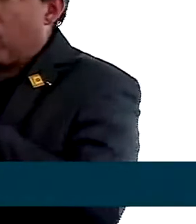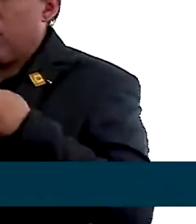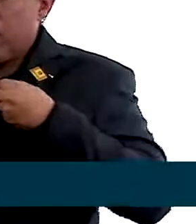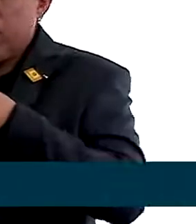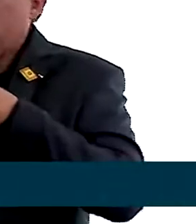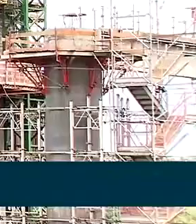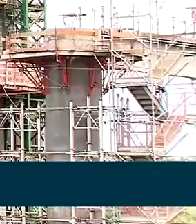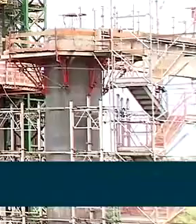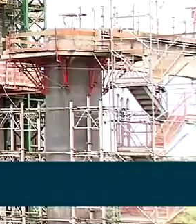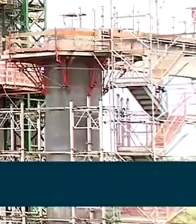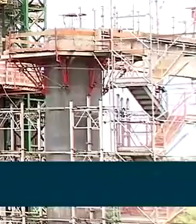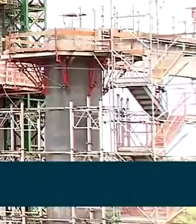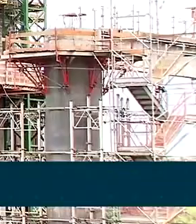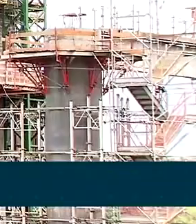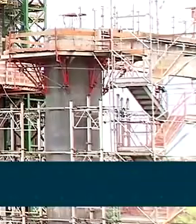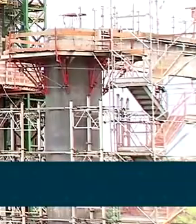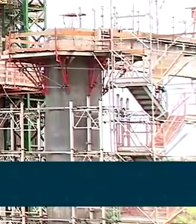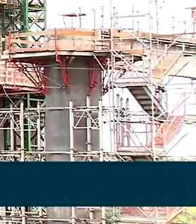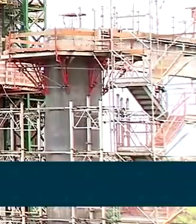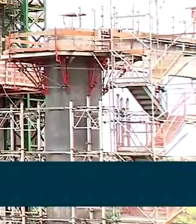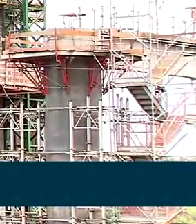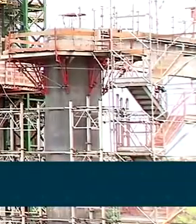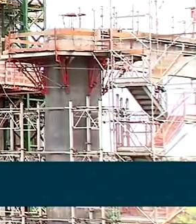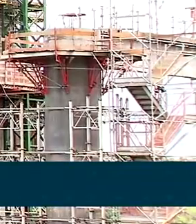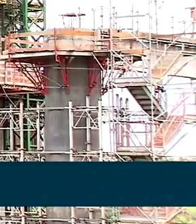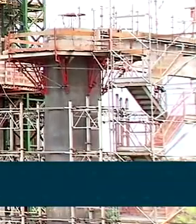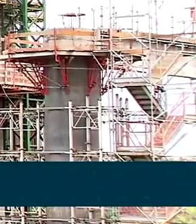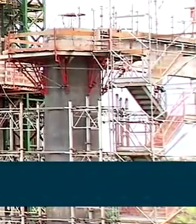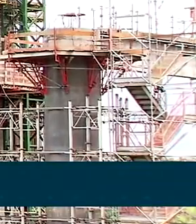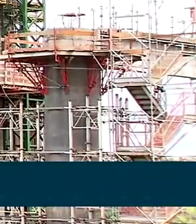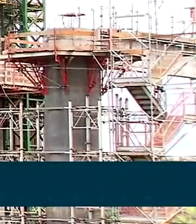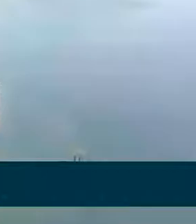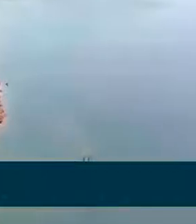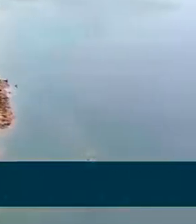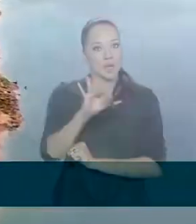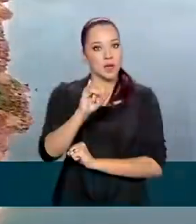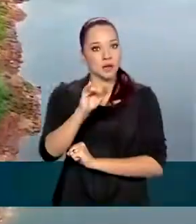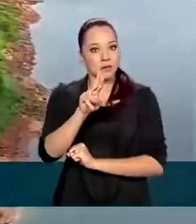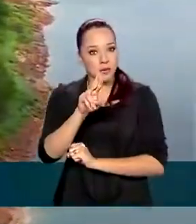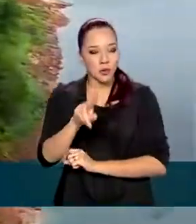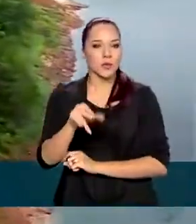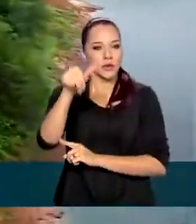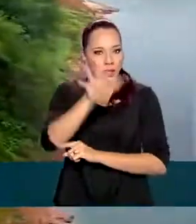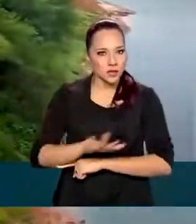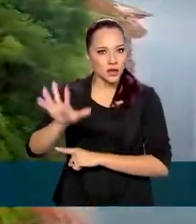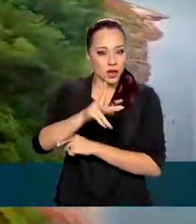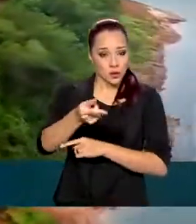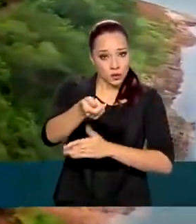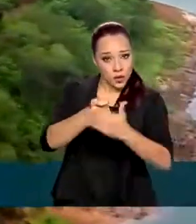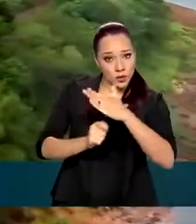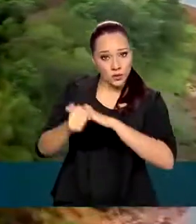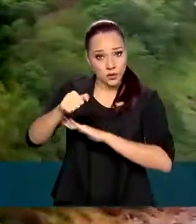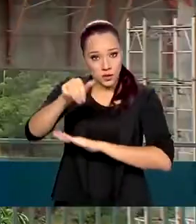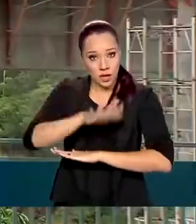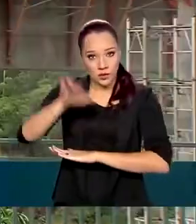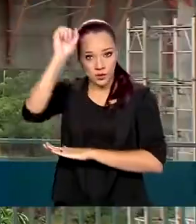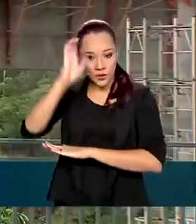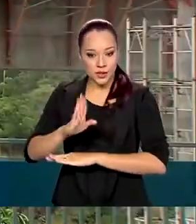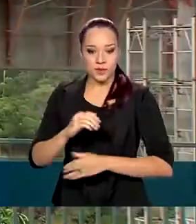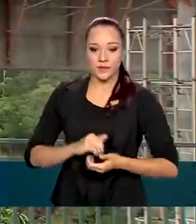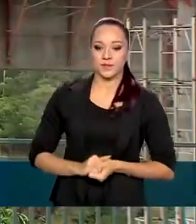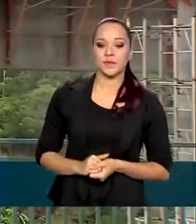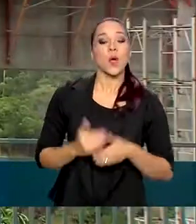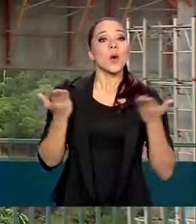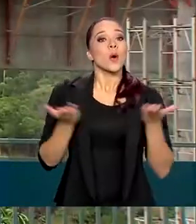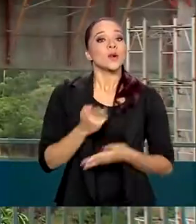vizinho, é nosso irmão. A obra é custeada pela usina de Itaipu Binacional, com recursos da parte brasileira. Hoje